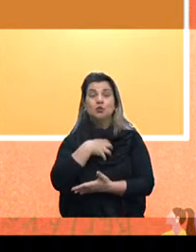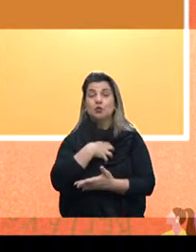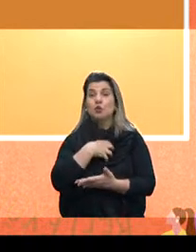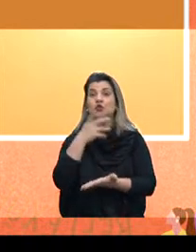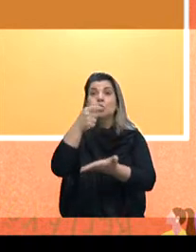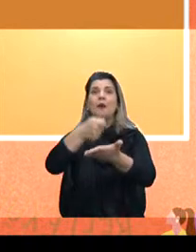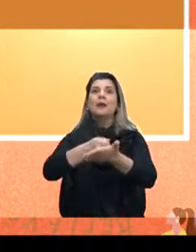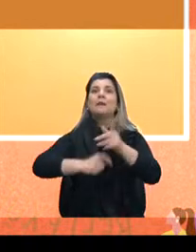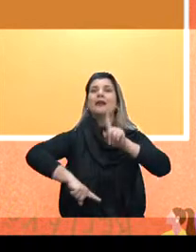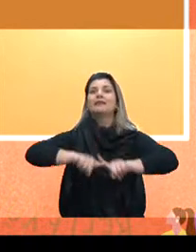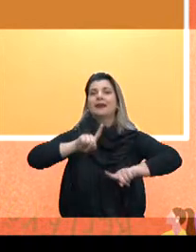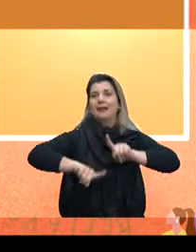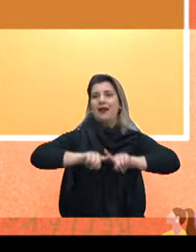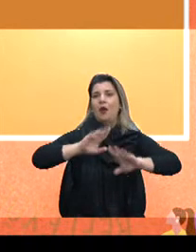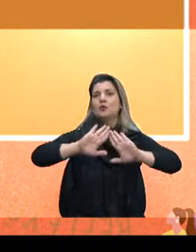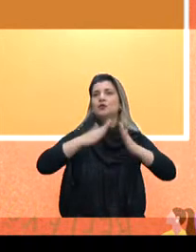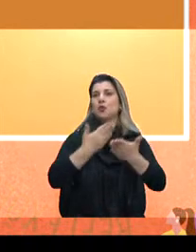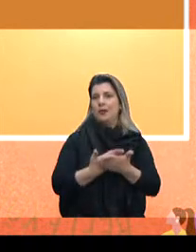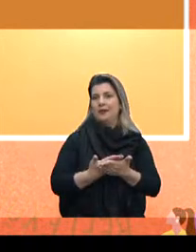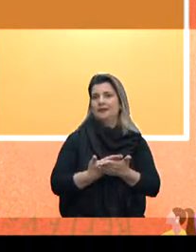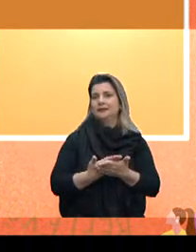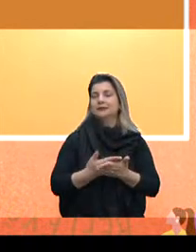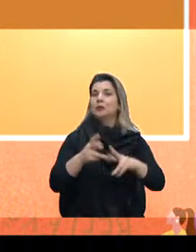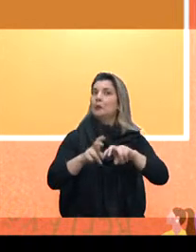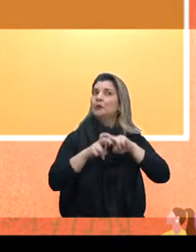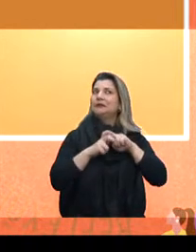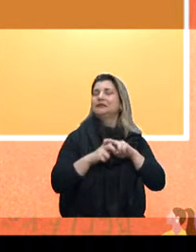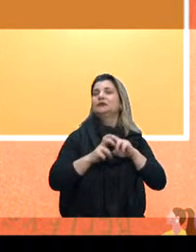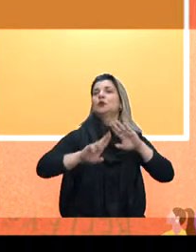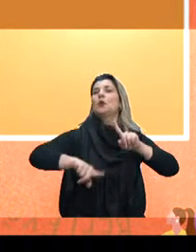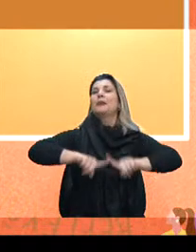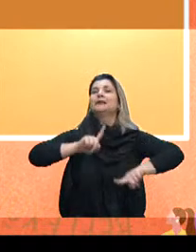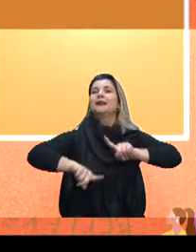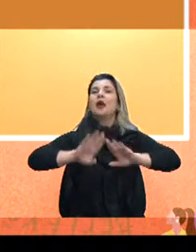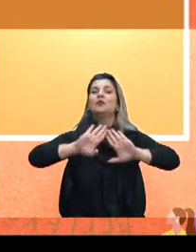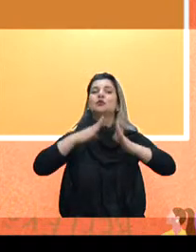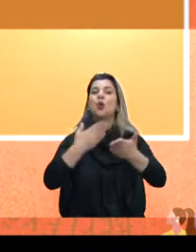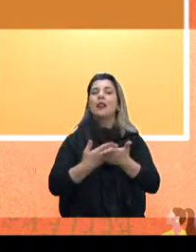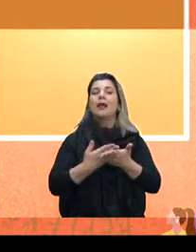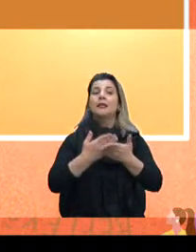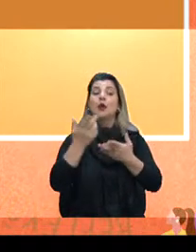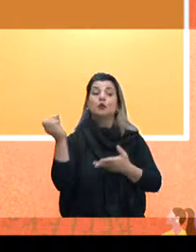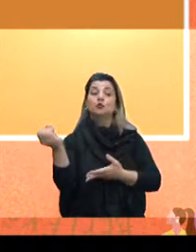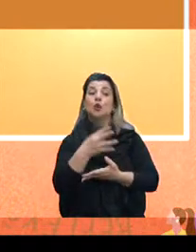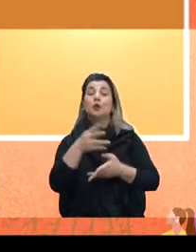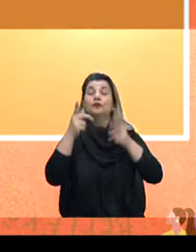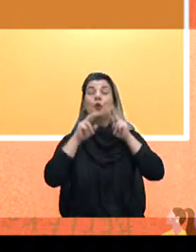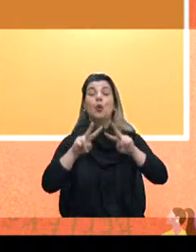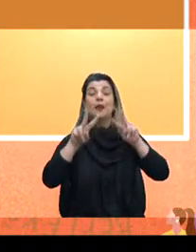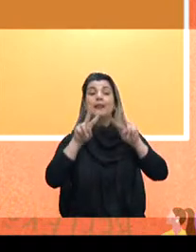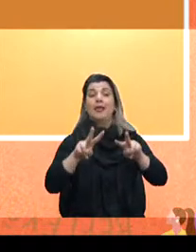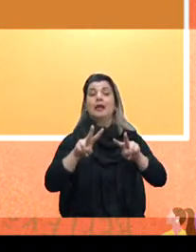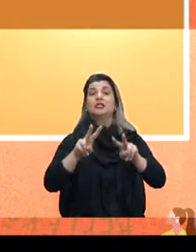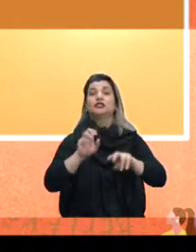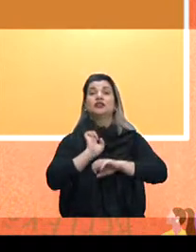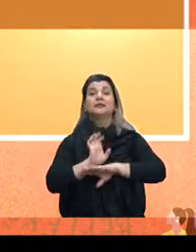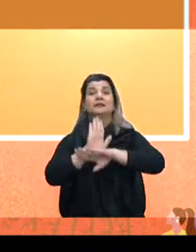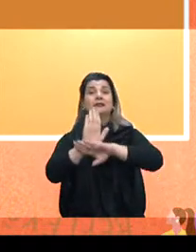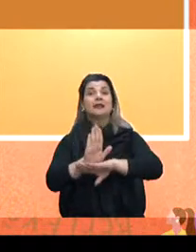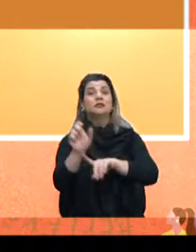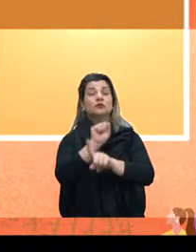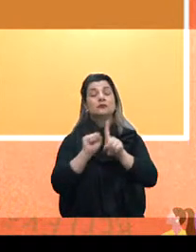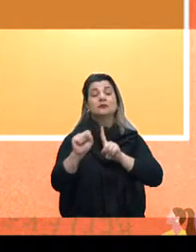escolar. Então, o material escolar se torna um novo grande olhar de assistência social do governo do Estado e das